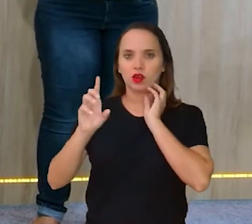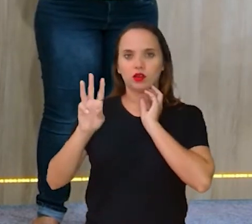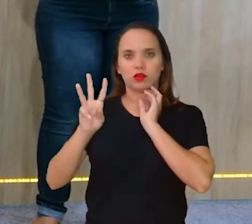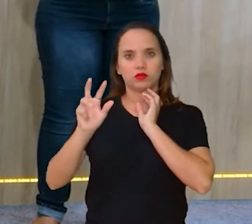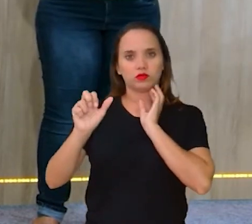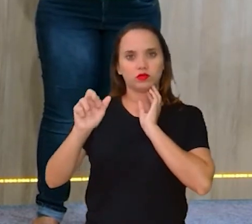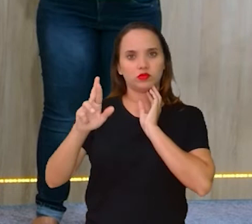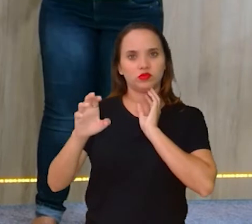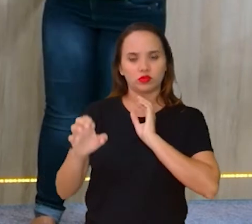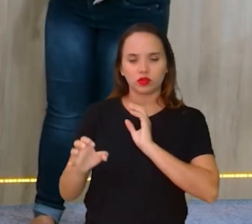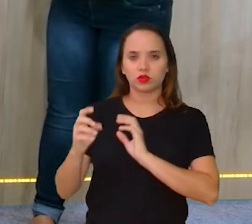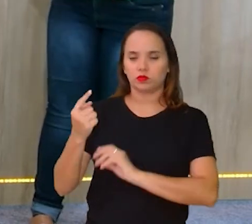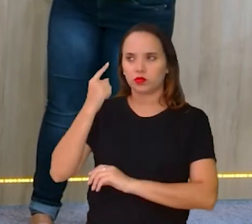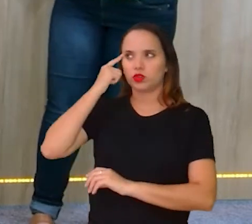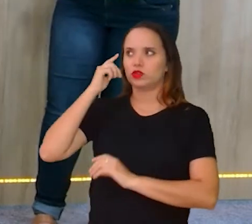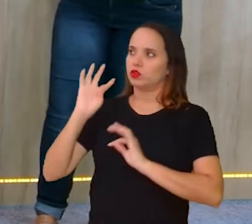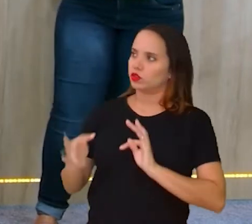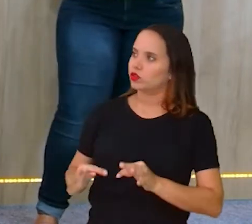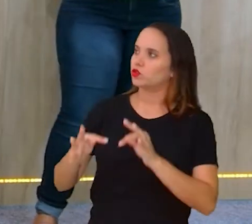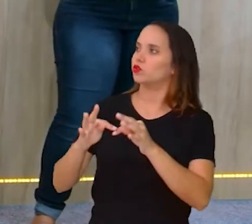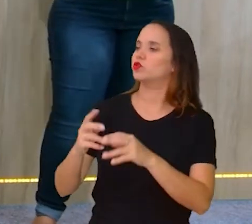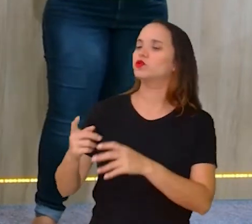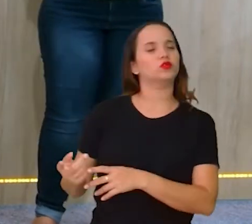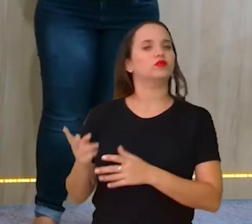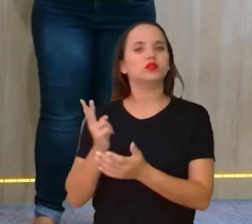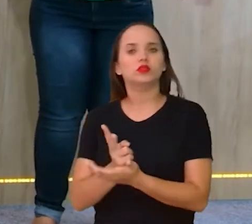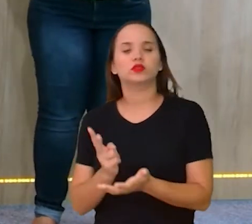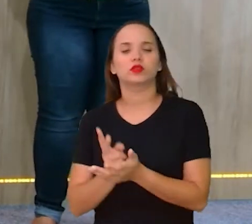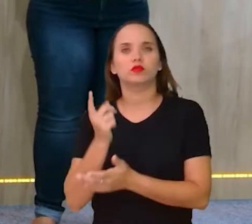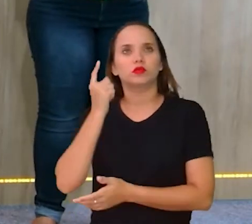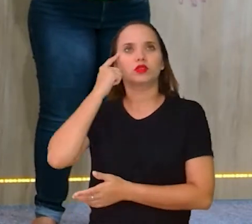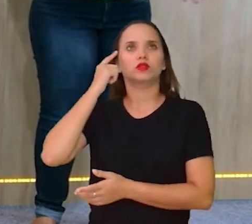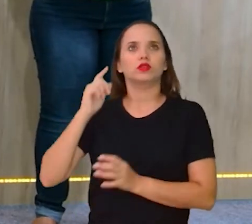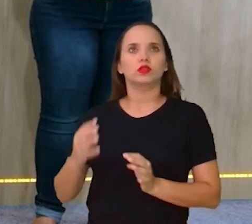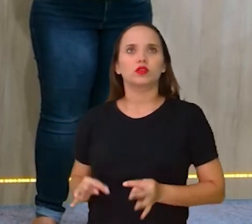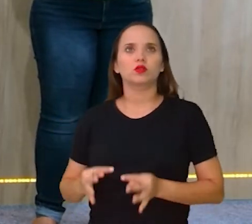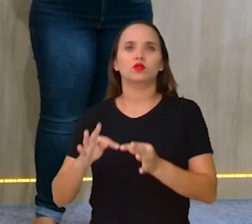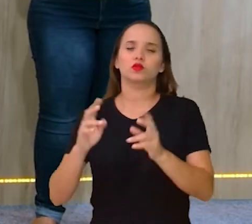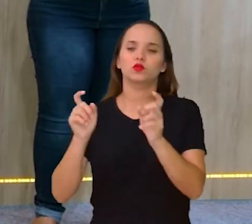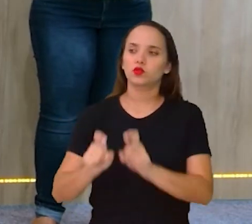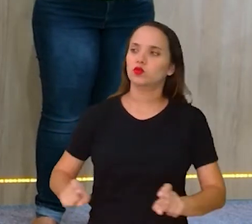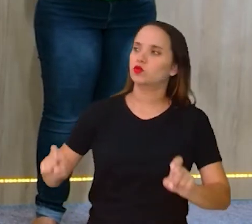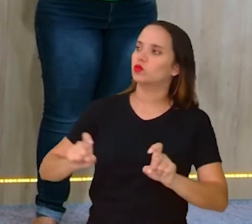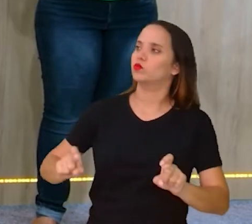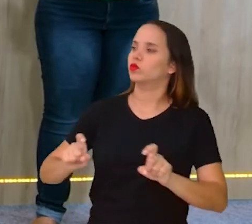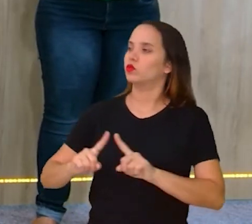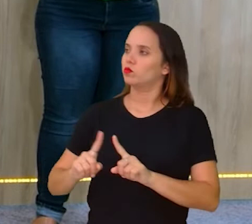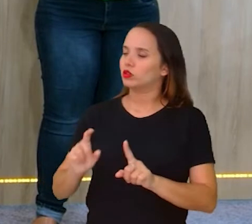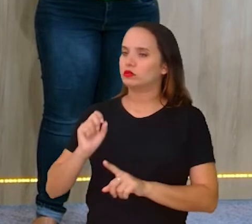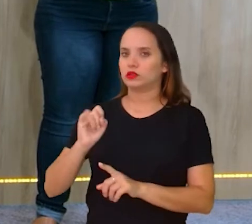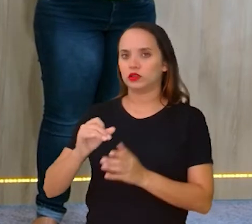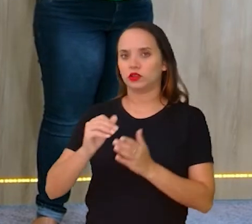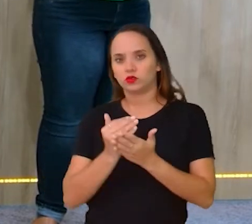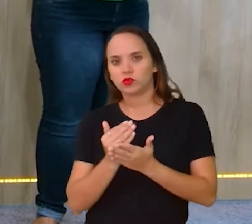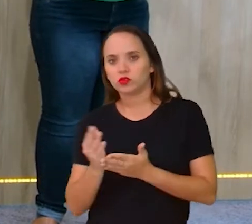tecnológica. gente pensa logo no computador, como você falou, no smartphone. Mas se a gente for sair dessa área, vai ter uma